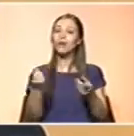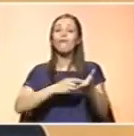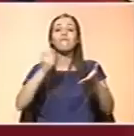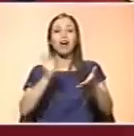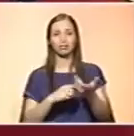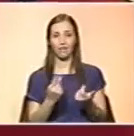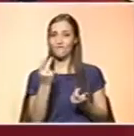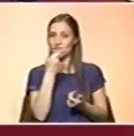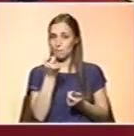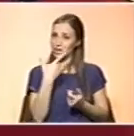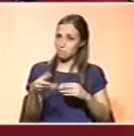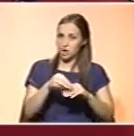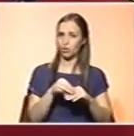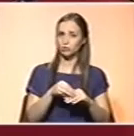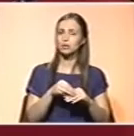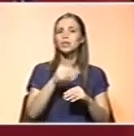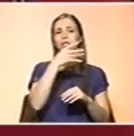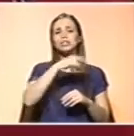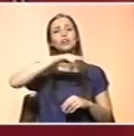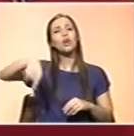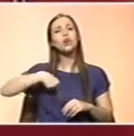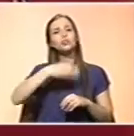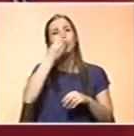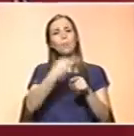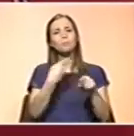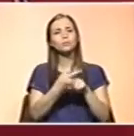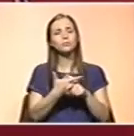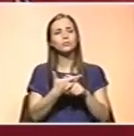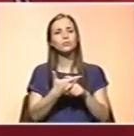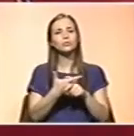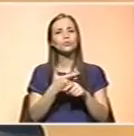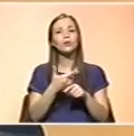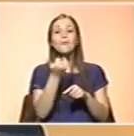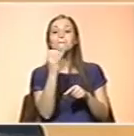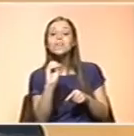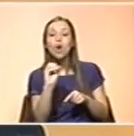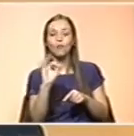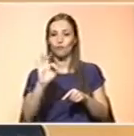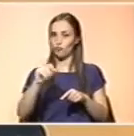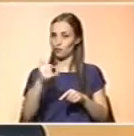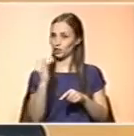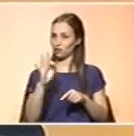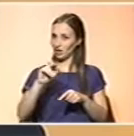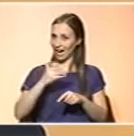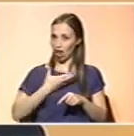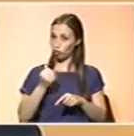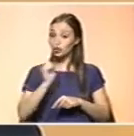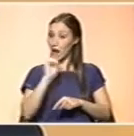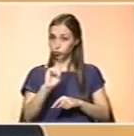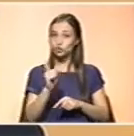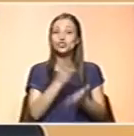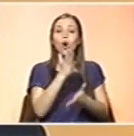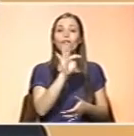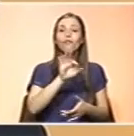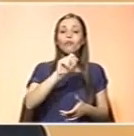maiores. Há carências mais O quer dizer que os nossos não são fortificados, os alimentos que nos chegam? Os nossos não são biofurtificados. Não são biofurtificados. São fortificados, mas não bio.